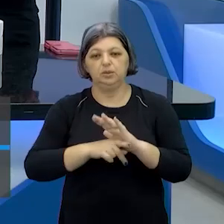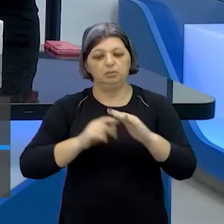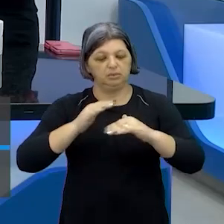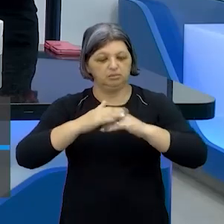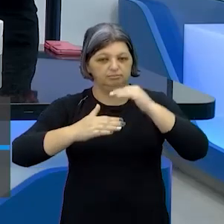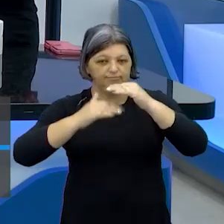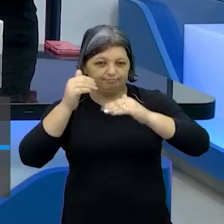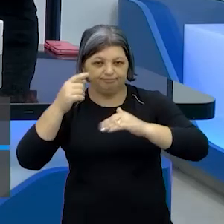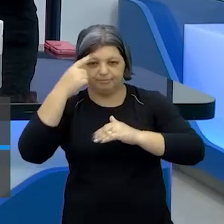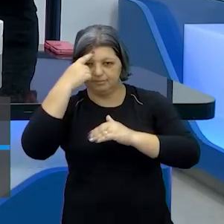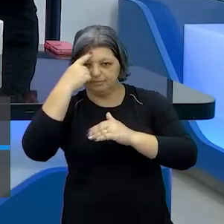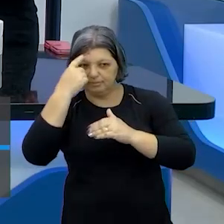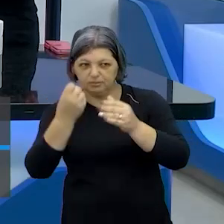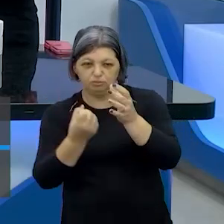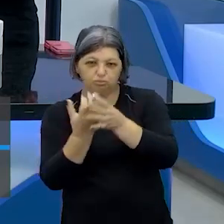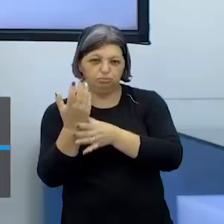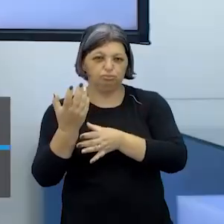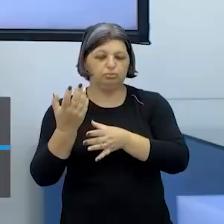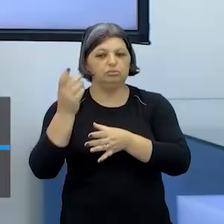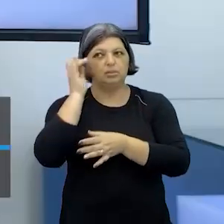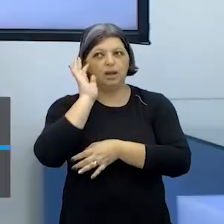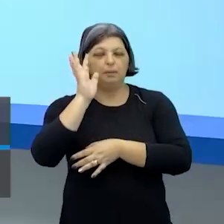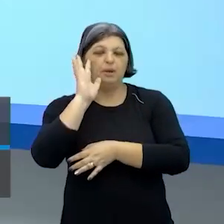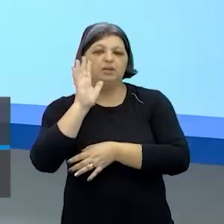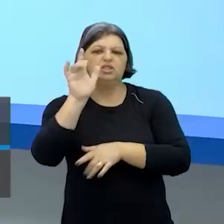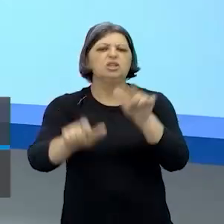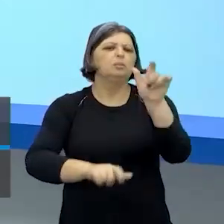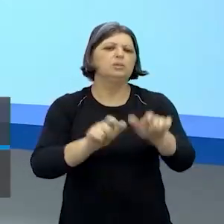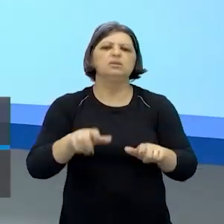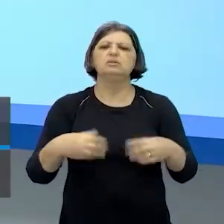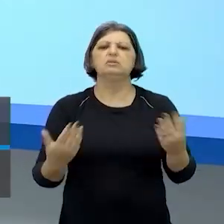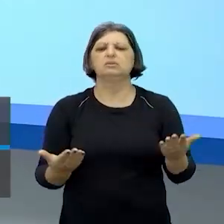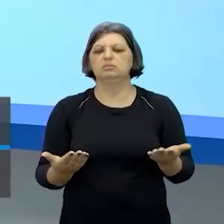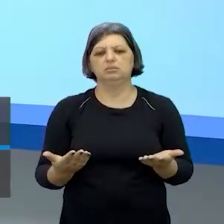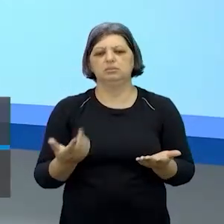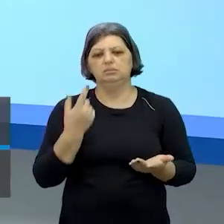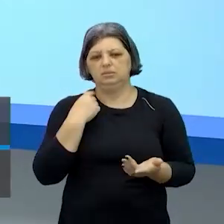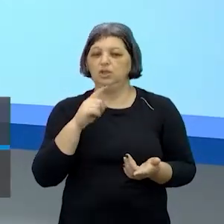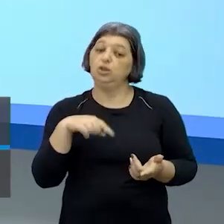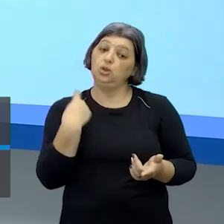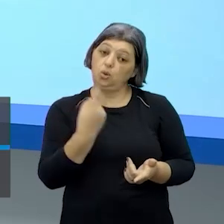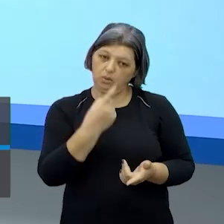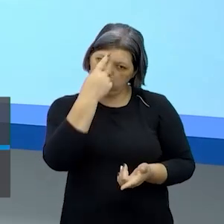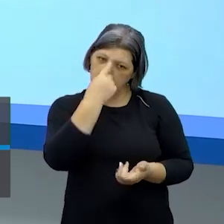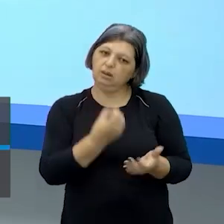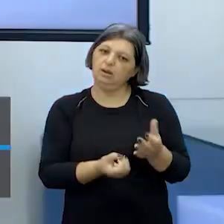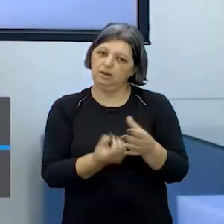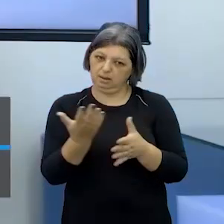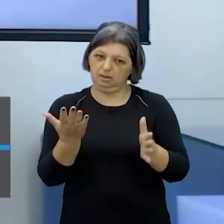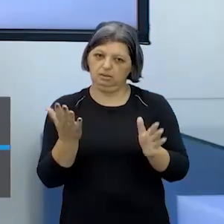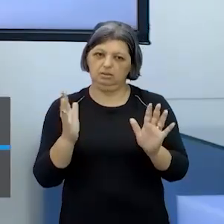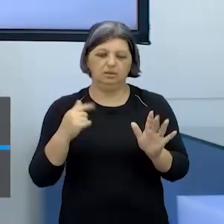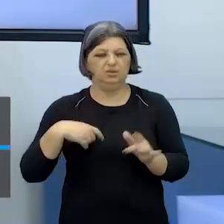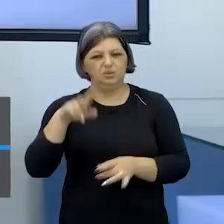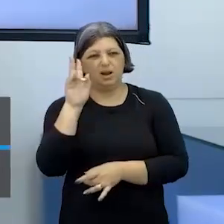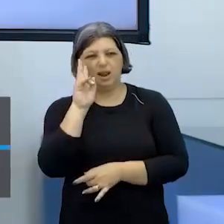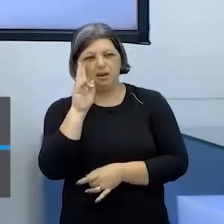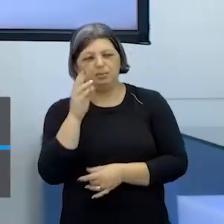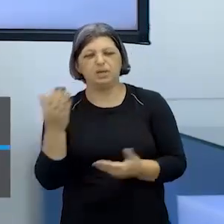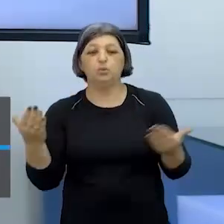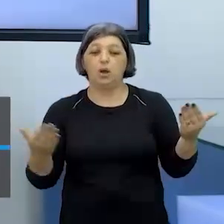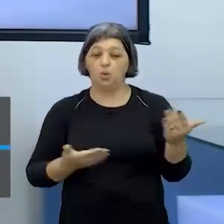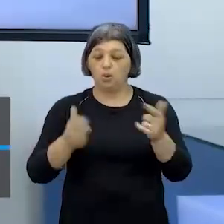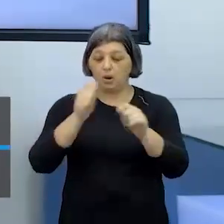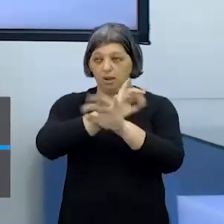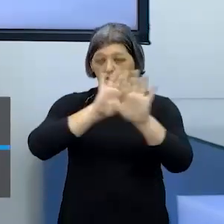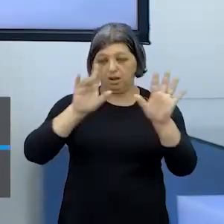personagem então pensa num cara aí não tinha aspecto físico né a gente que tá fazendo sim é eu não tô me lembrando agora muito claro